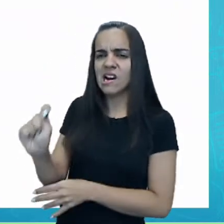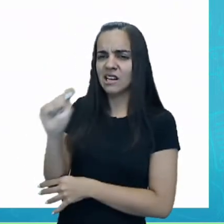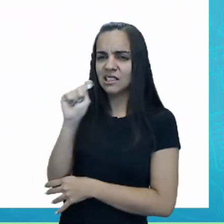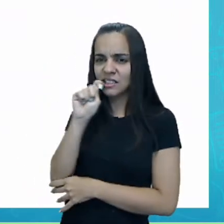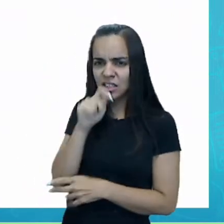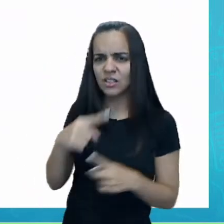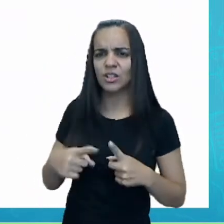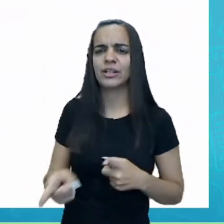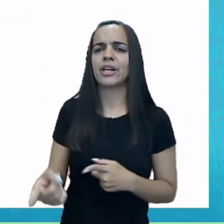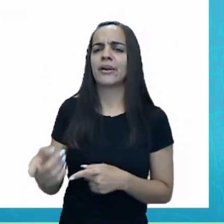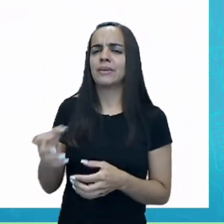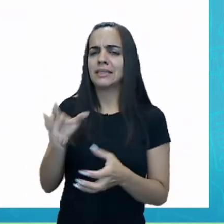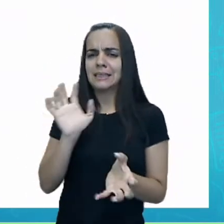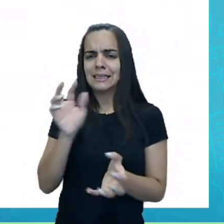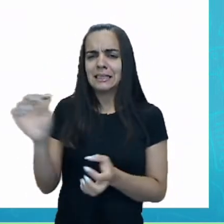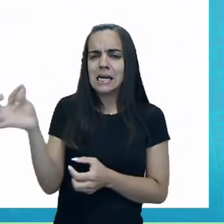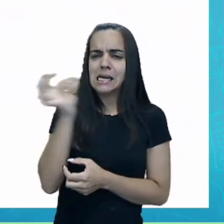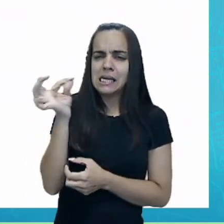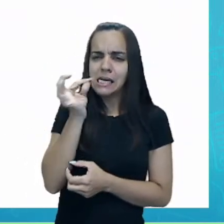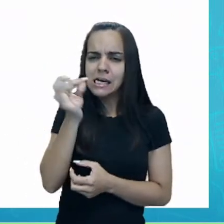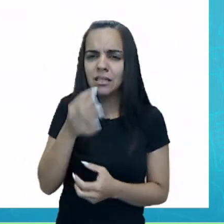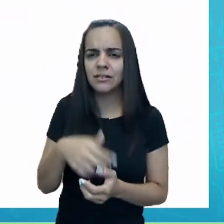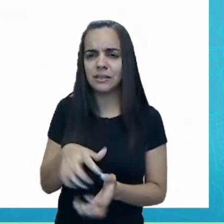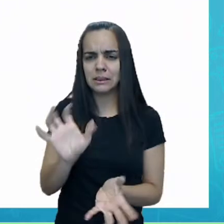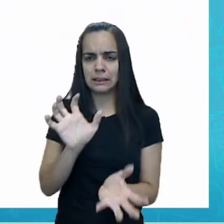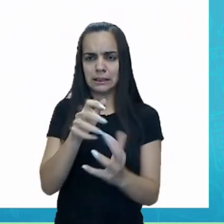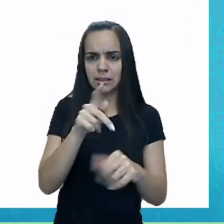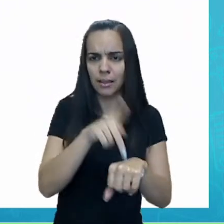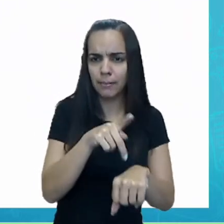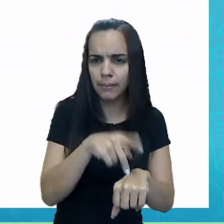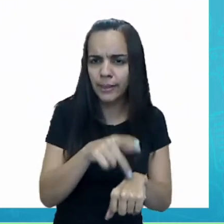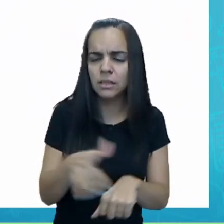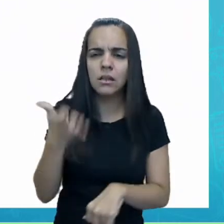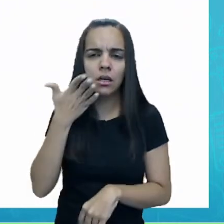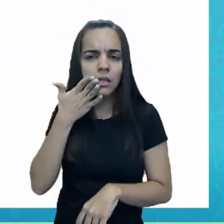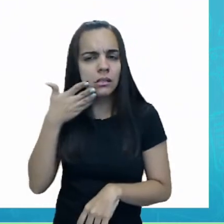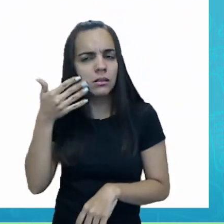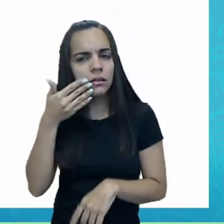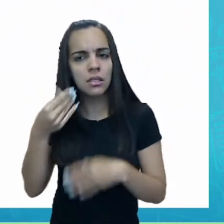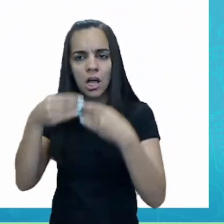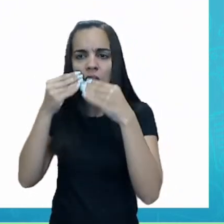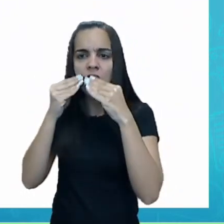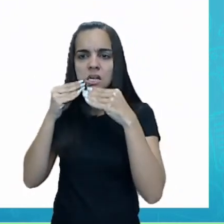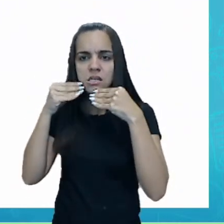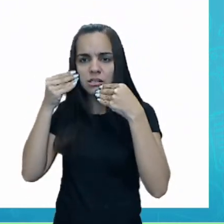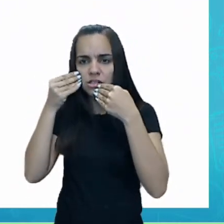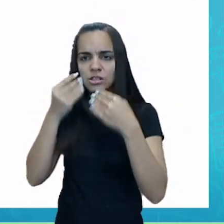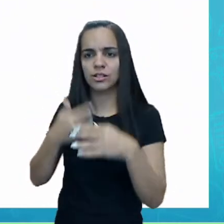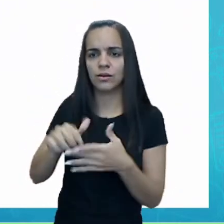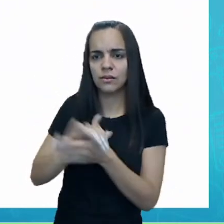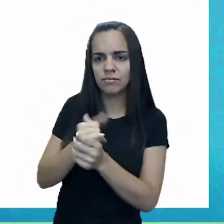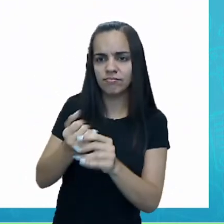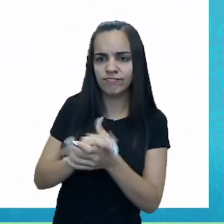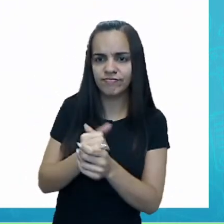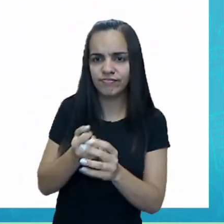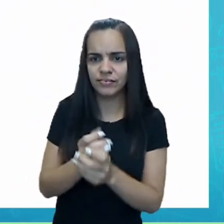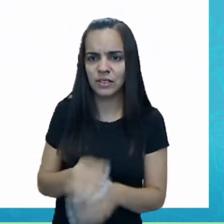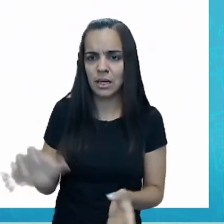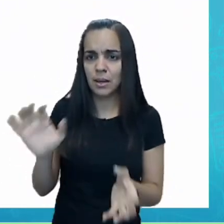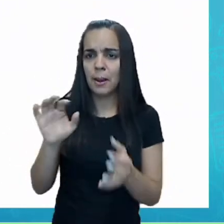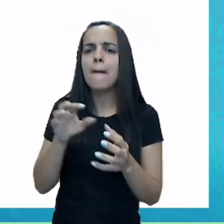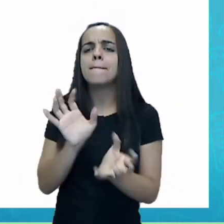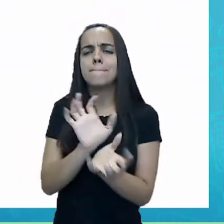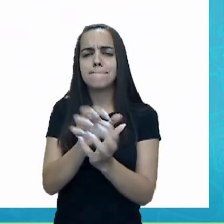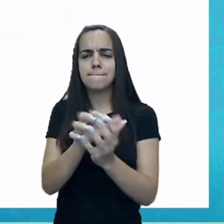graveto, mordia o pedregulho, recebia carinho, cobria o dente com sabão, mastigava a raiz